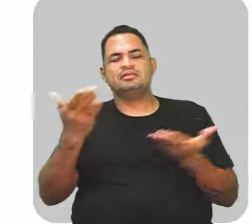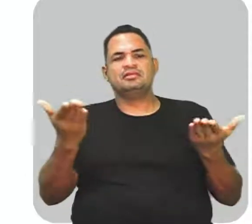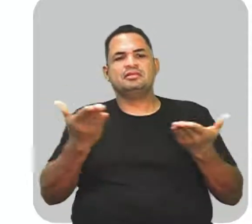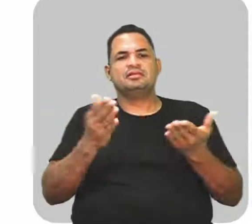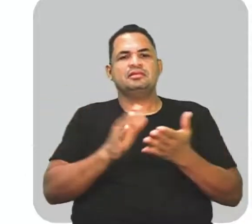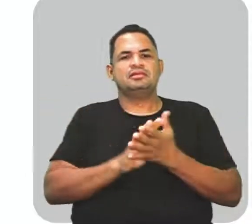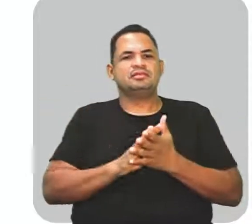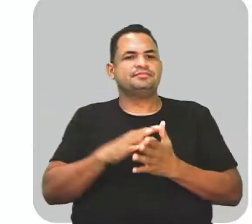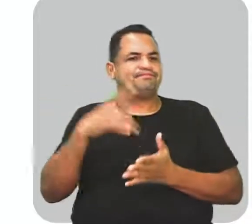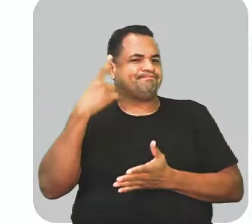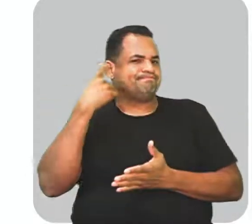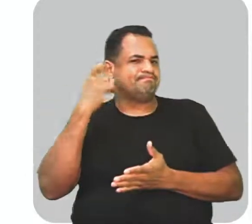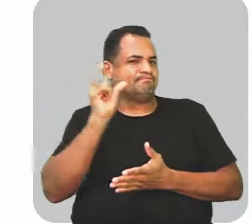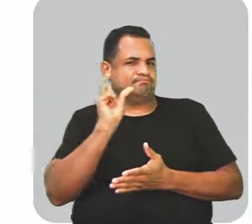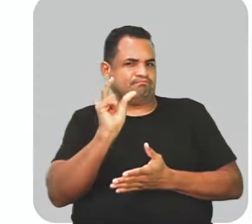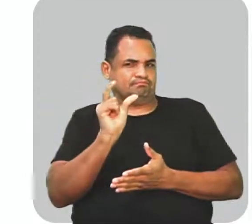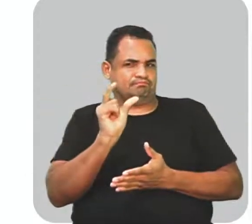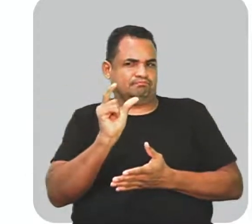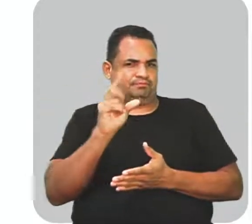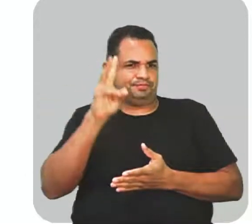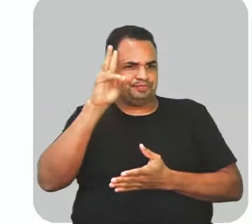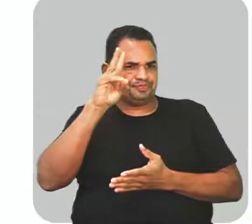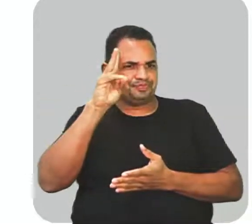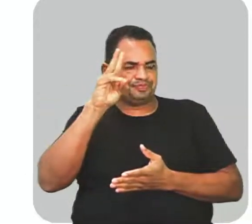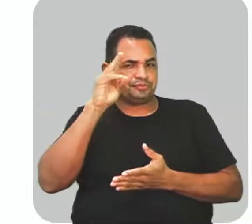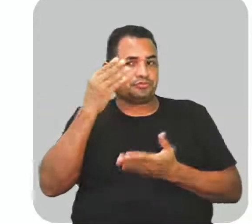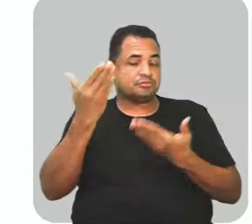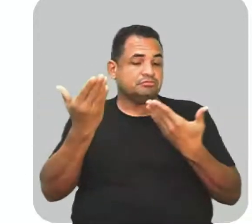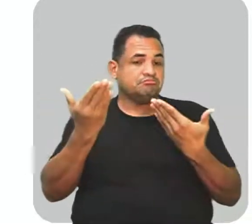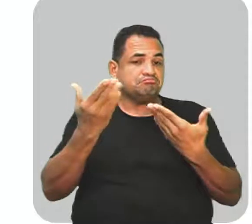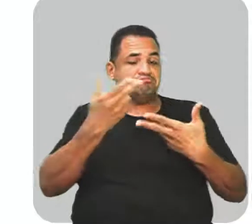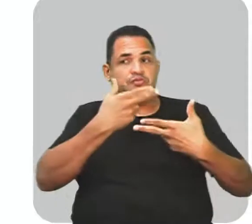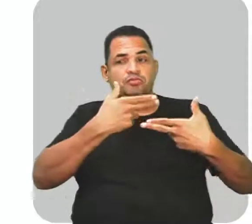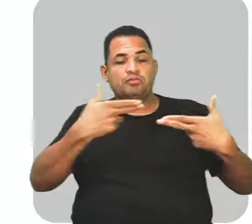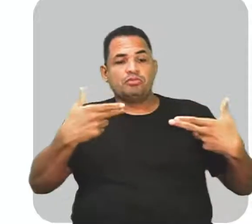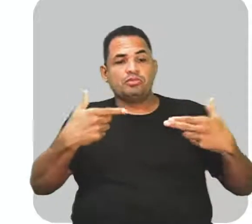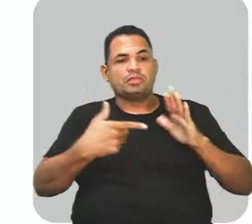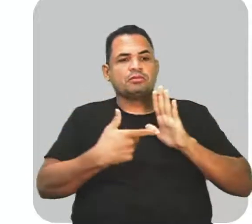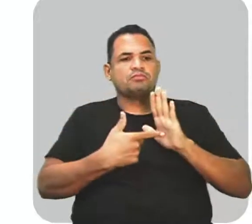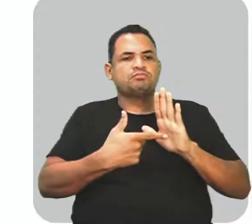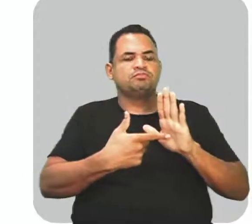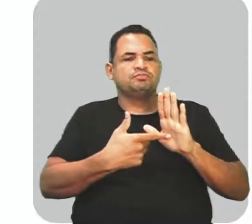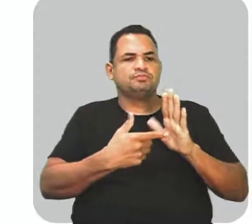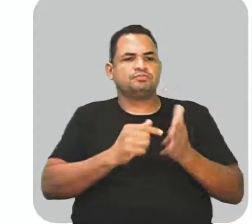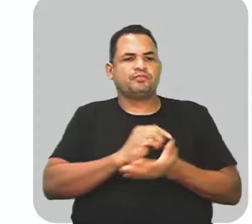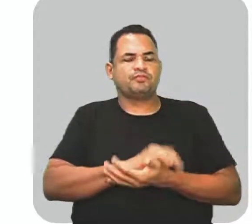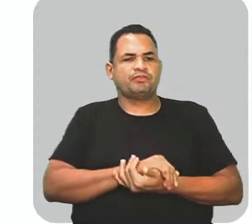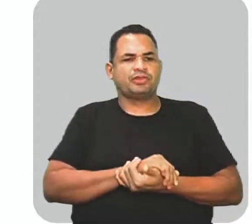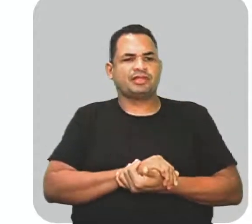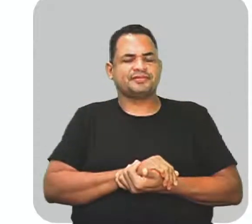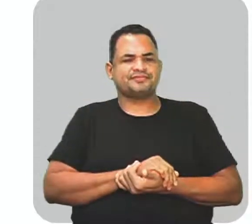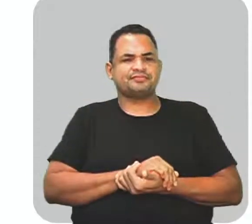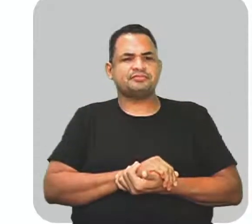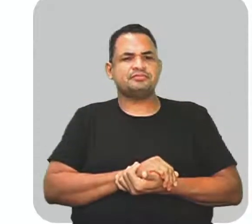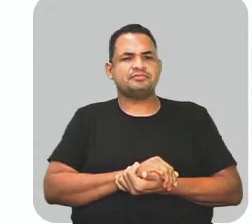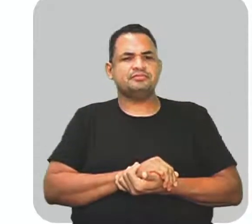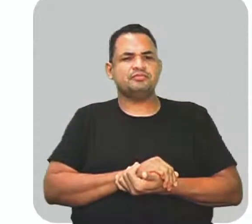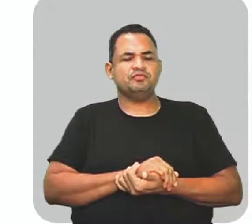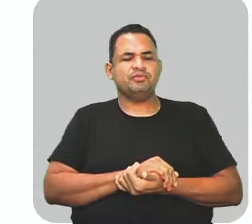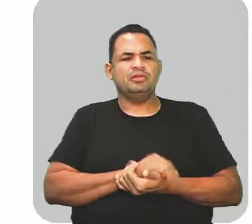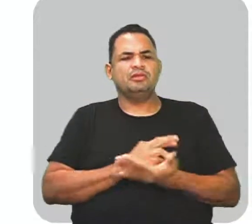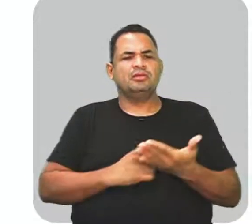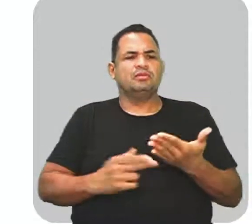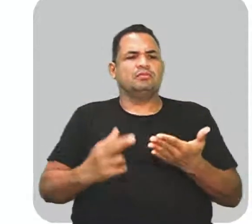qual o som da palavra lembra a coisa representada, tá? E aí a gente tem